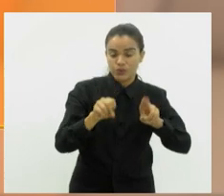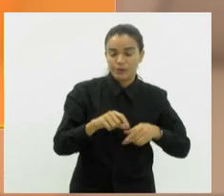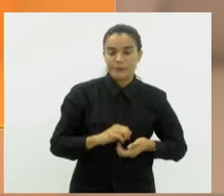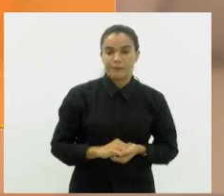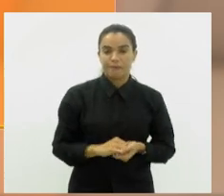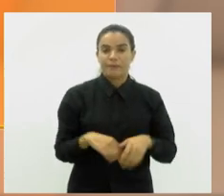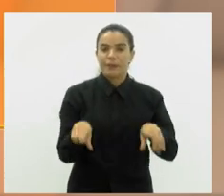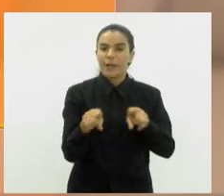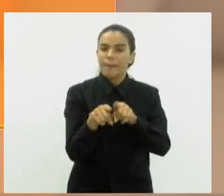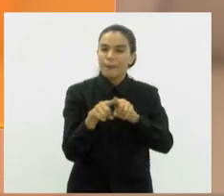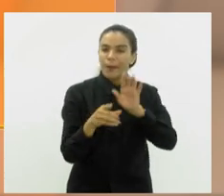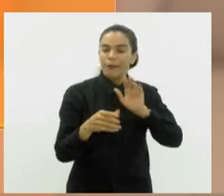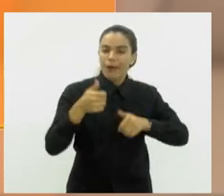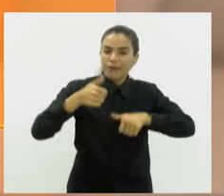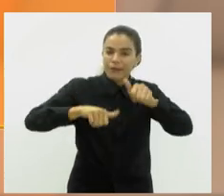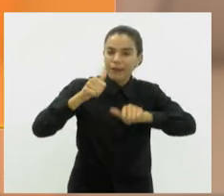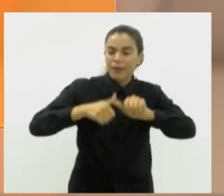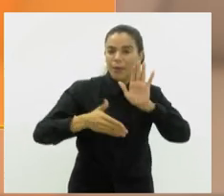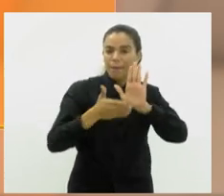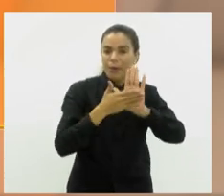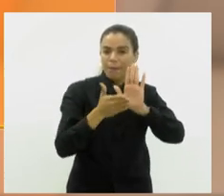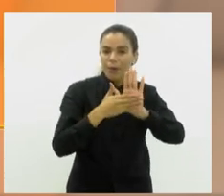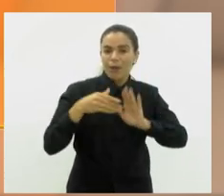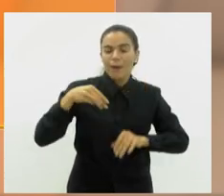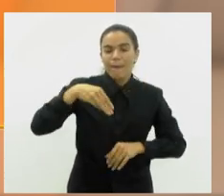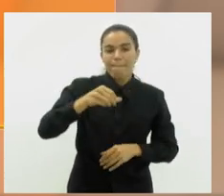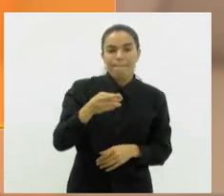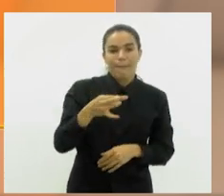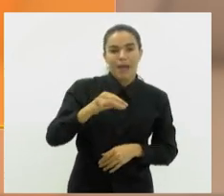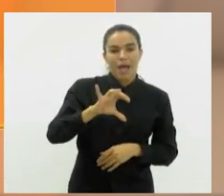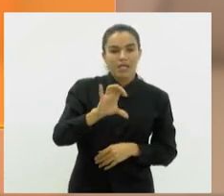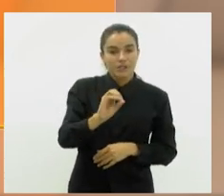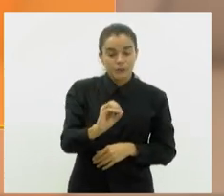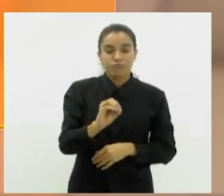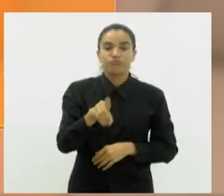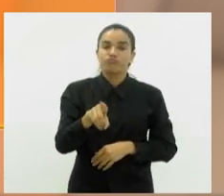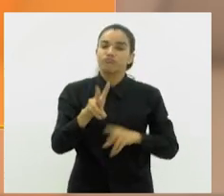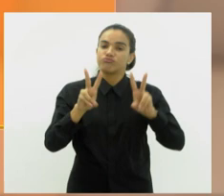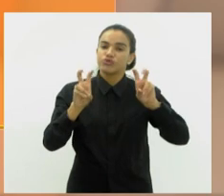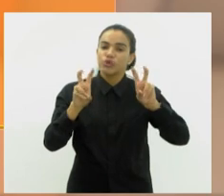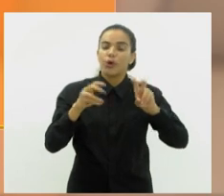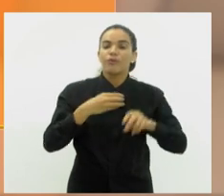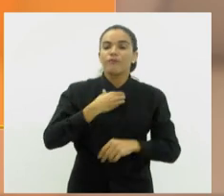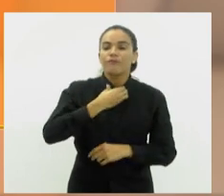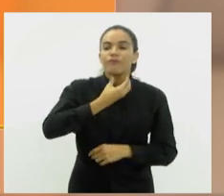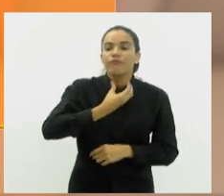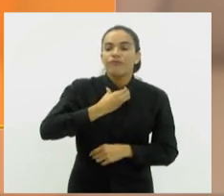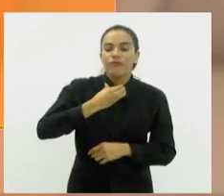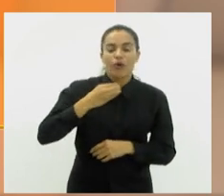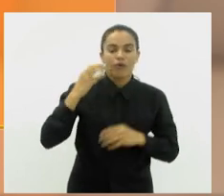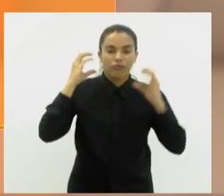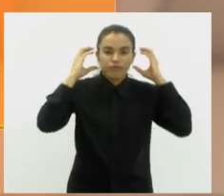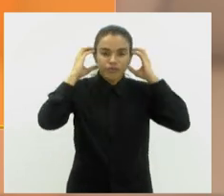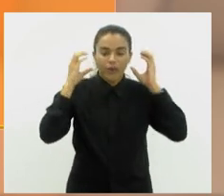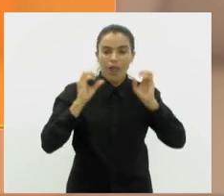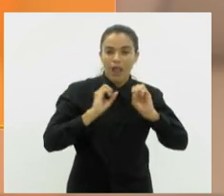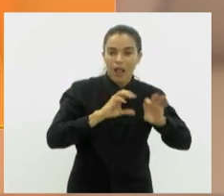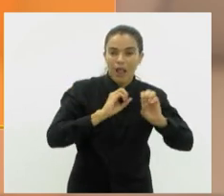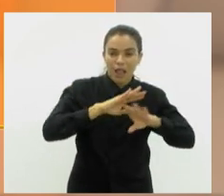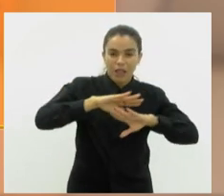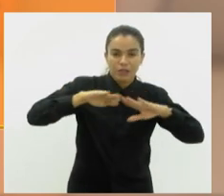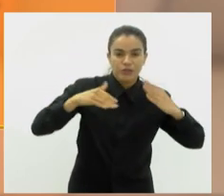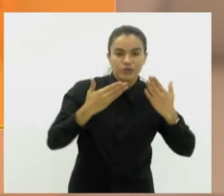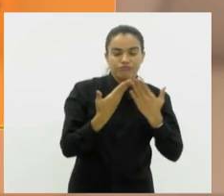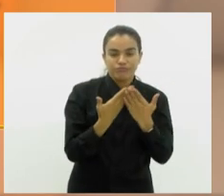será analisada uma proposta do deputado Márcio Canella, que cria o programa de Fonoaudiologia Educacional de Estrava